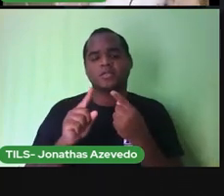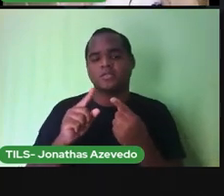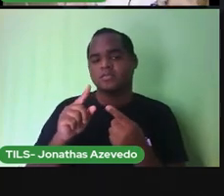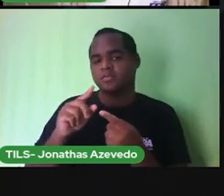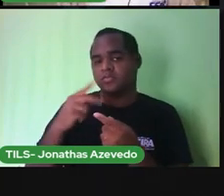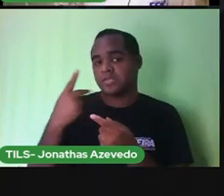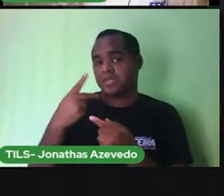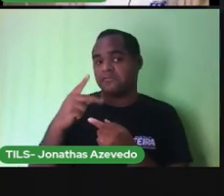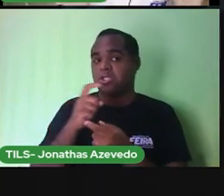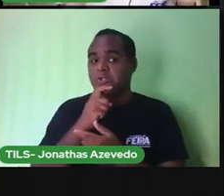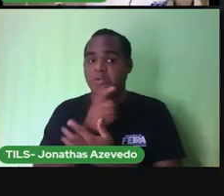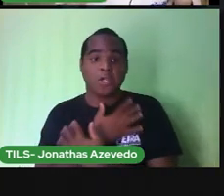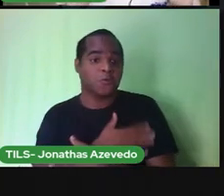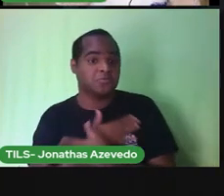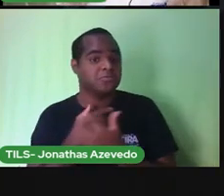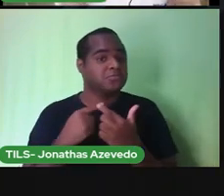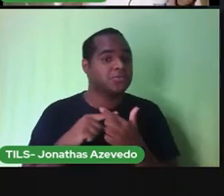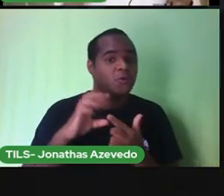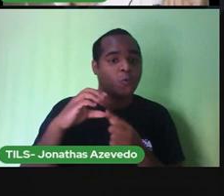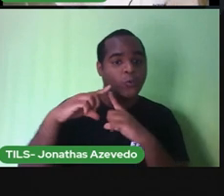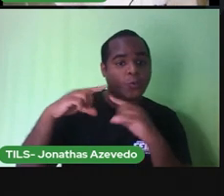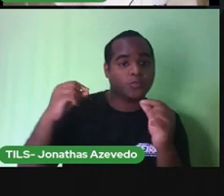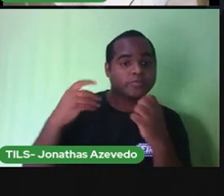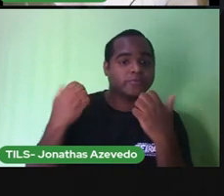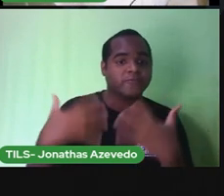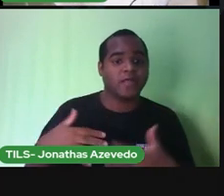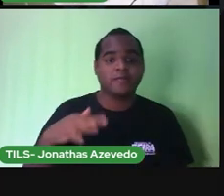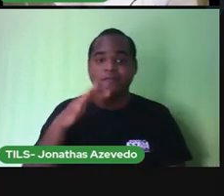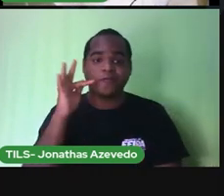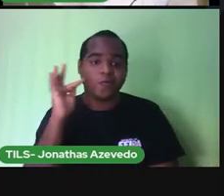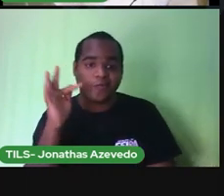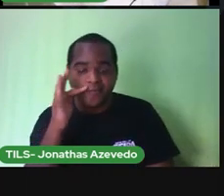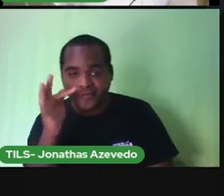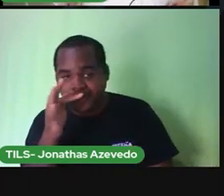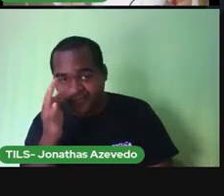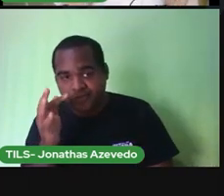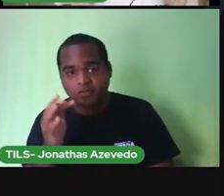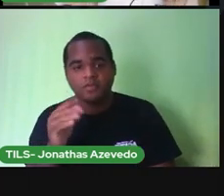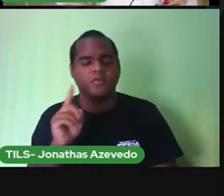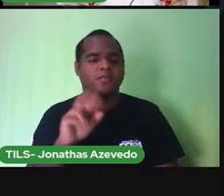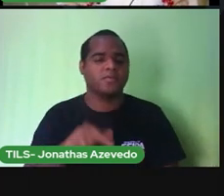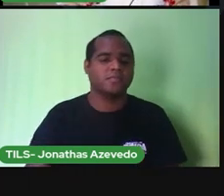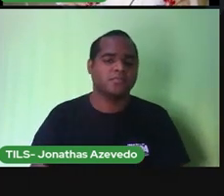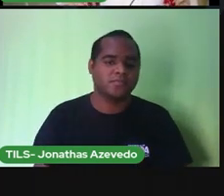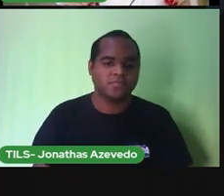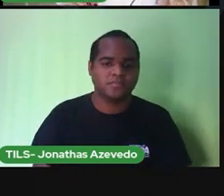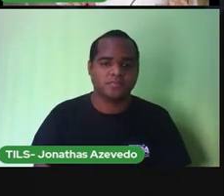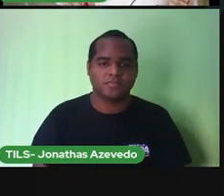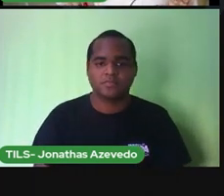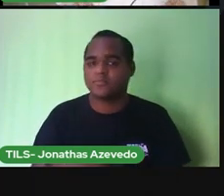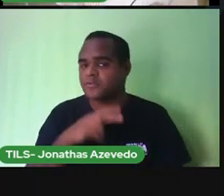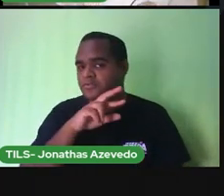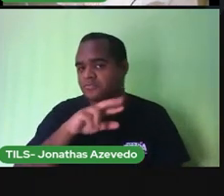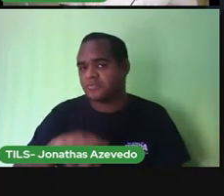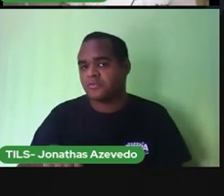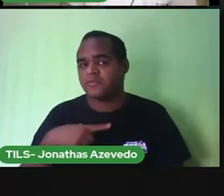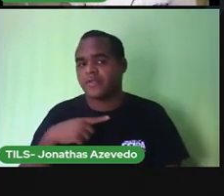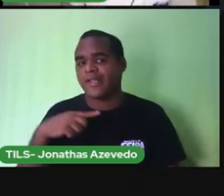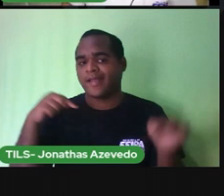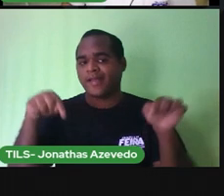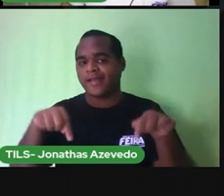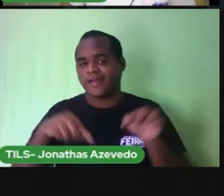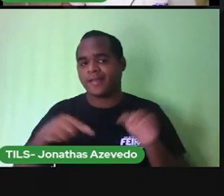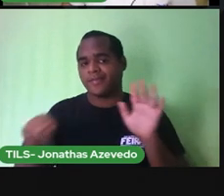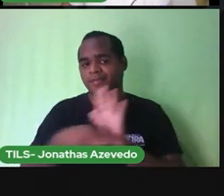Você vai dizer para a gente qual é estação que você mais gosta e o porquê. E quais as estações do ano que mais